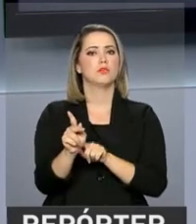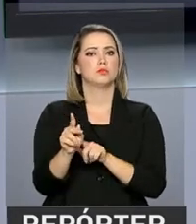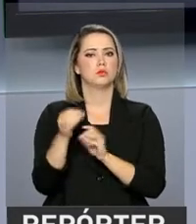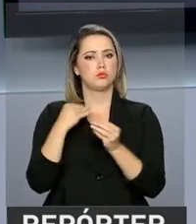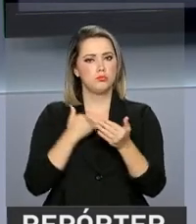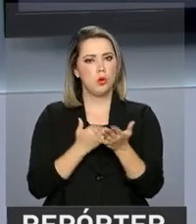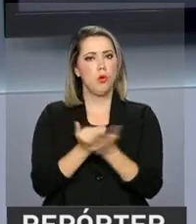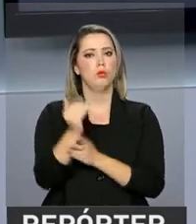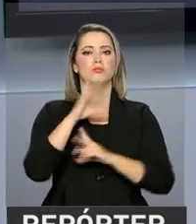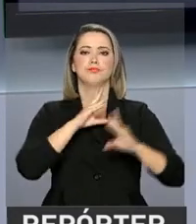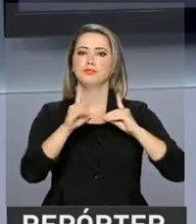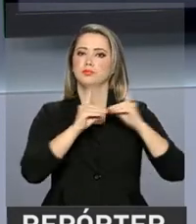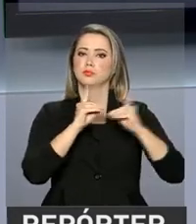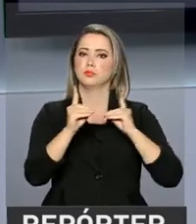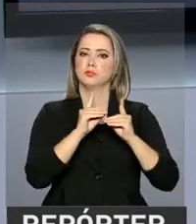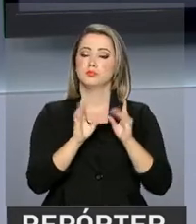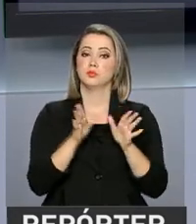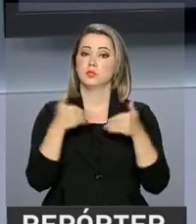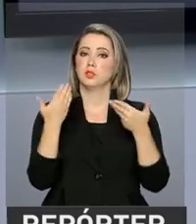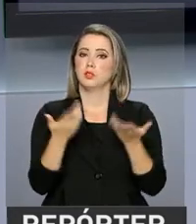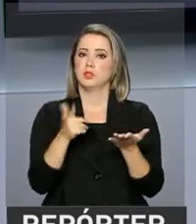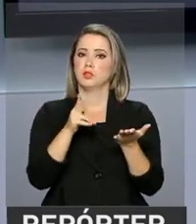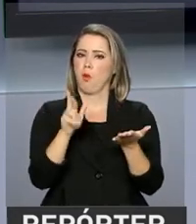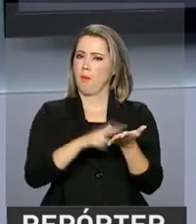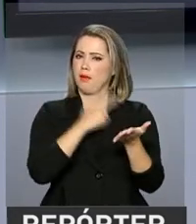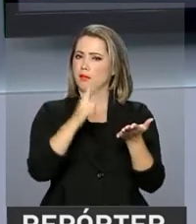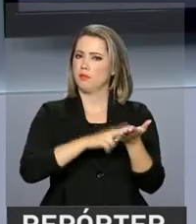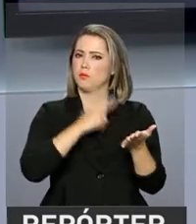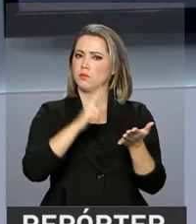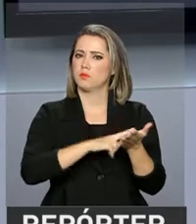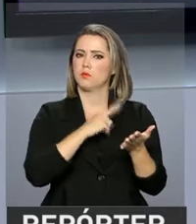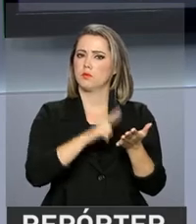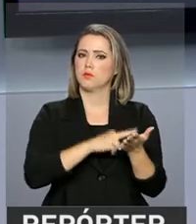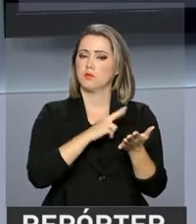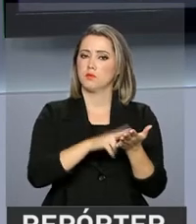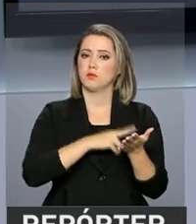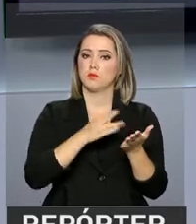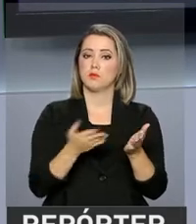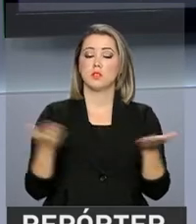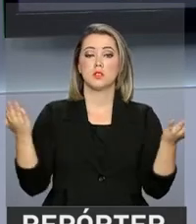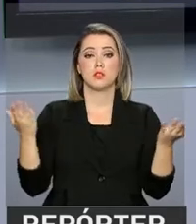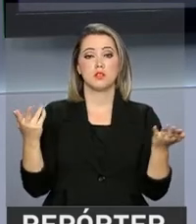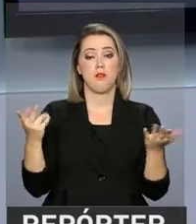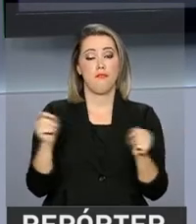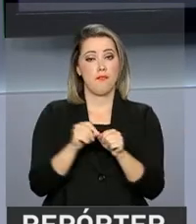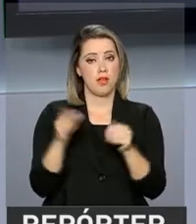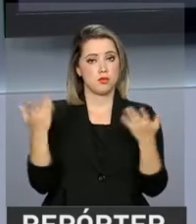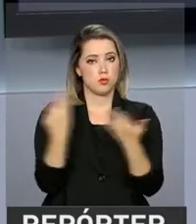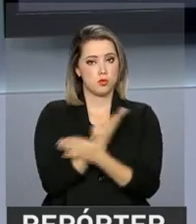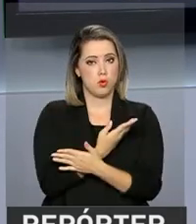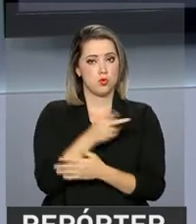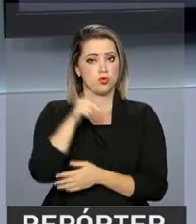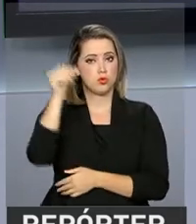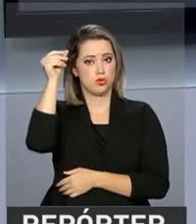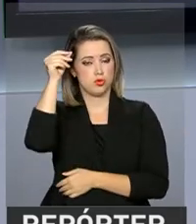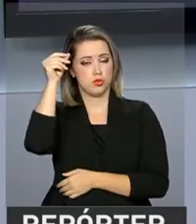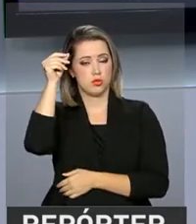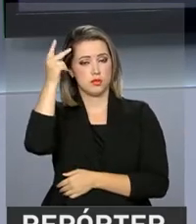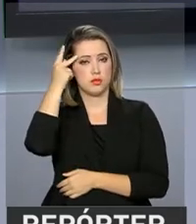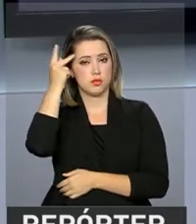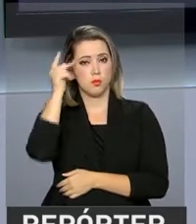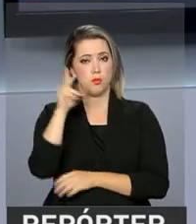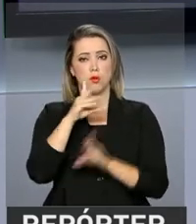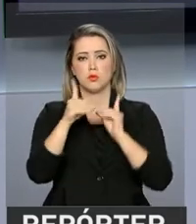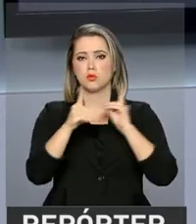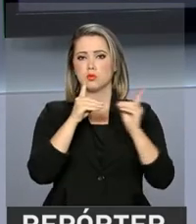esclarecer a população, uma revista de circulação nacional promove hoje, em São Paulo, um debate sobre o tema com a presença do